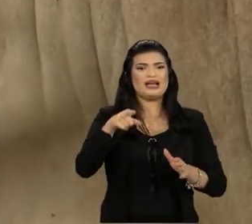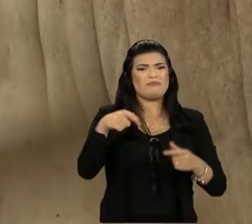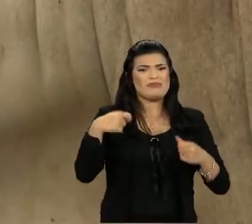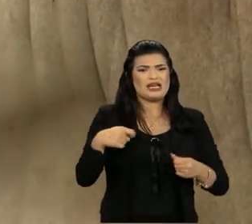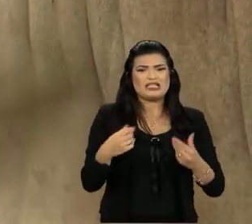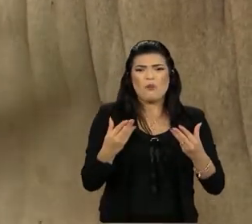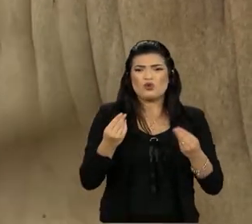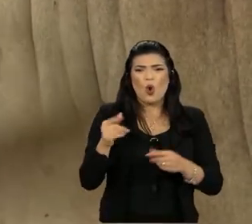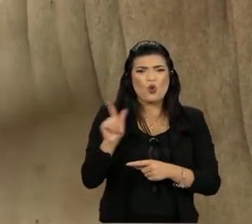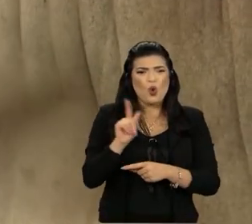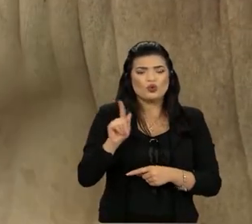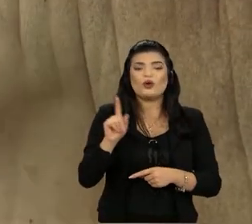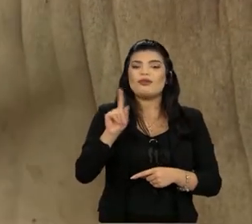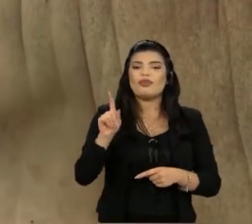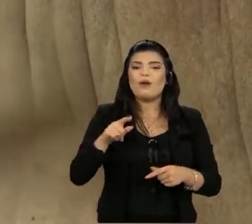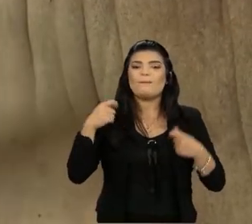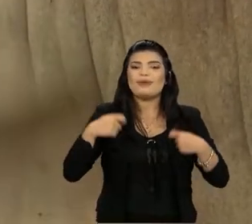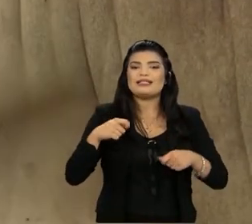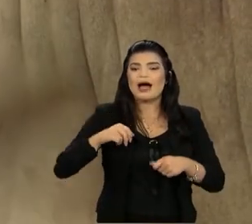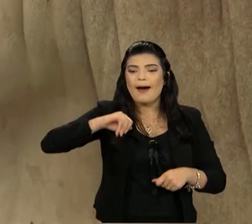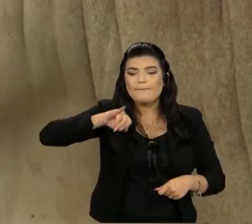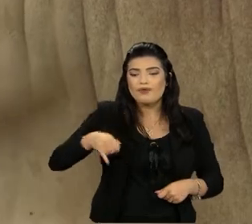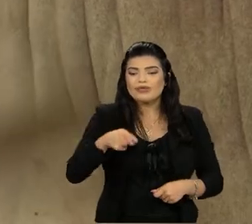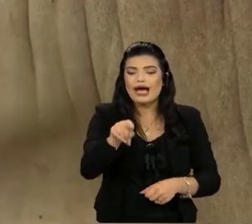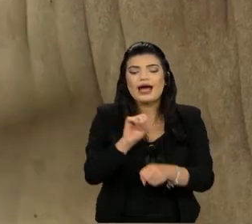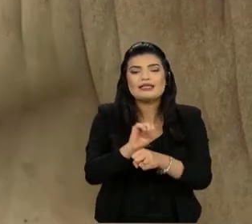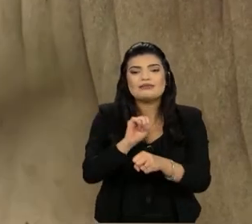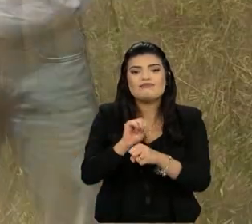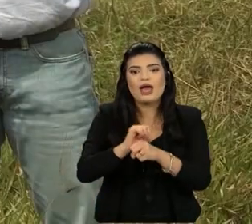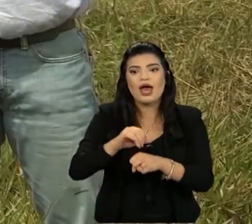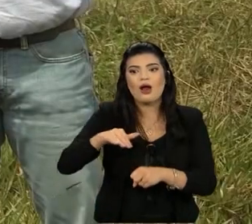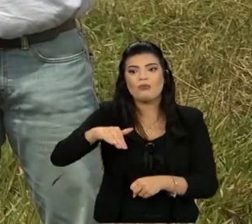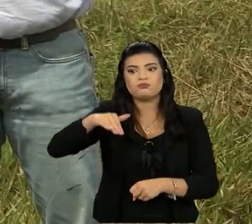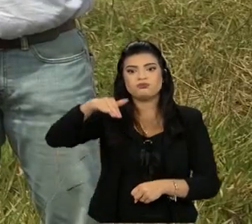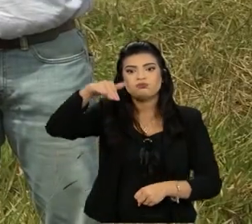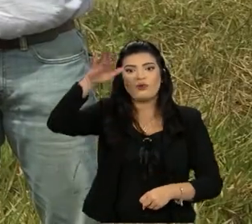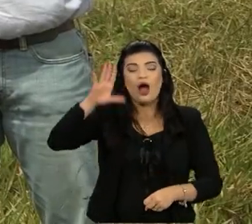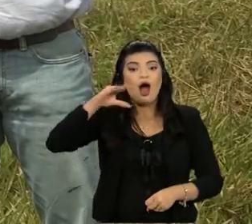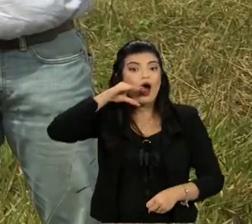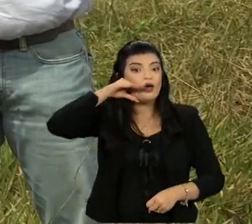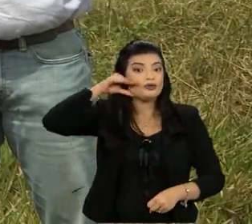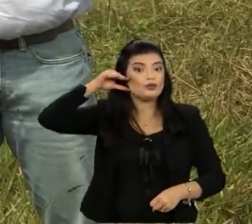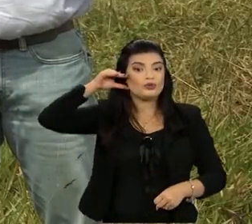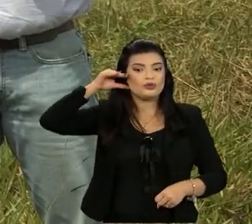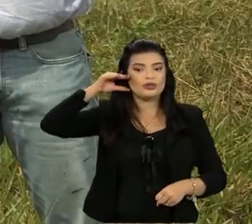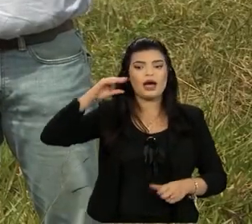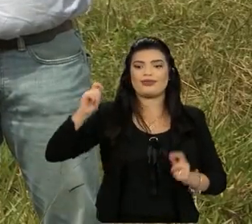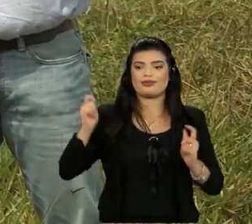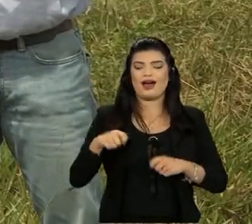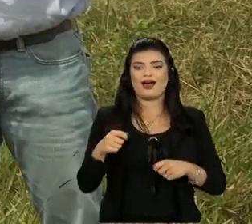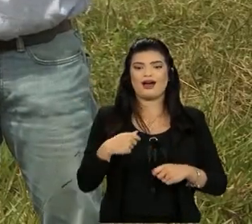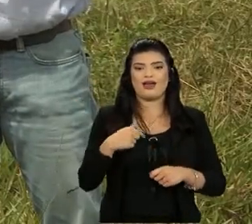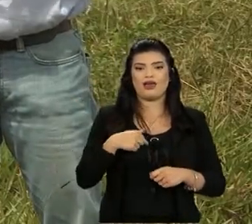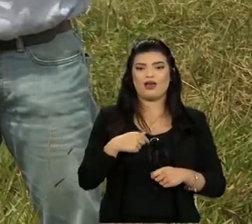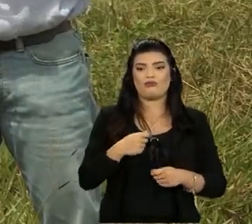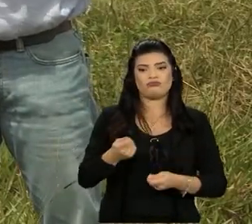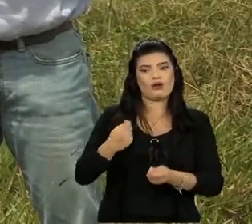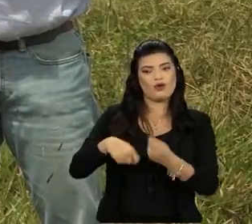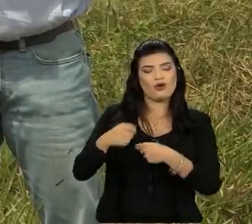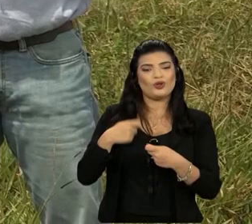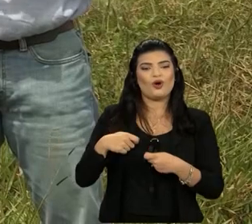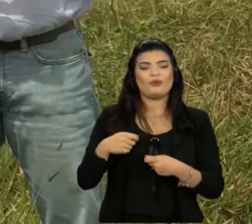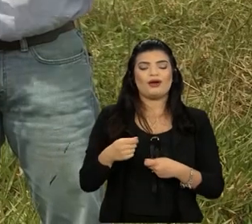mas eu tenho que aproveitar o potencial produtivo dele desde que ainda esteja, ainda tem uma resposta econômica. Mas essa eu acho que é uma lição que o nosso